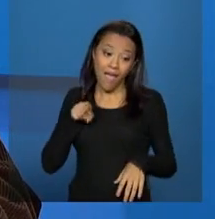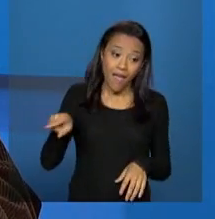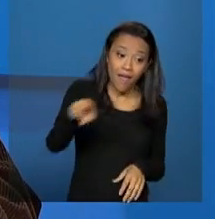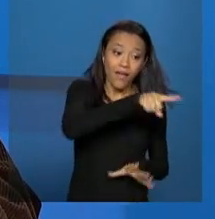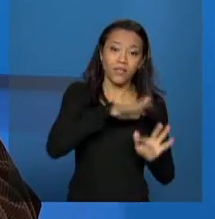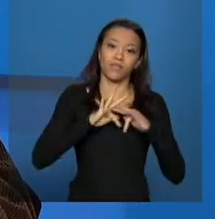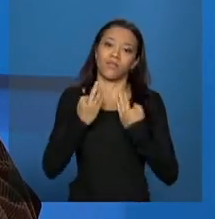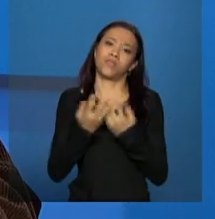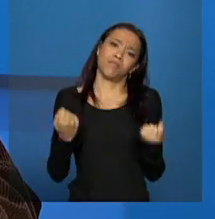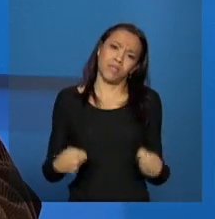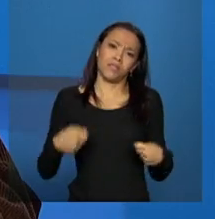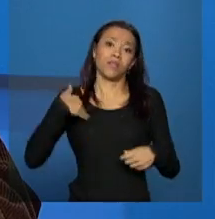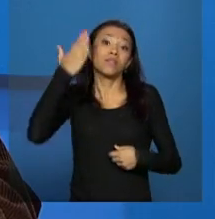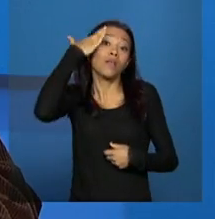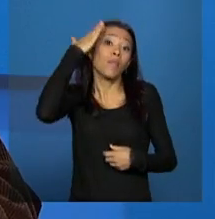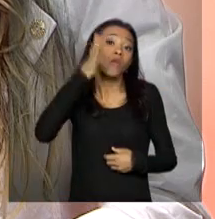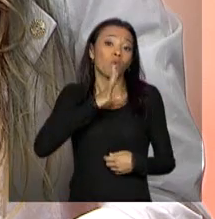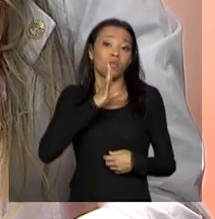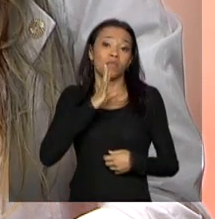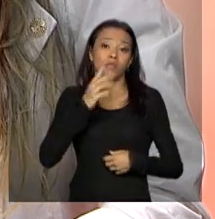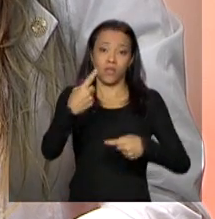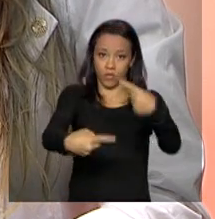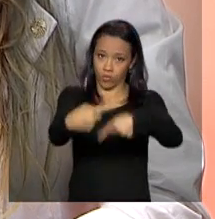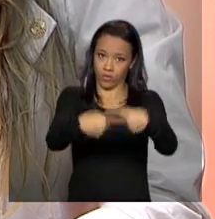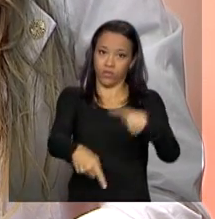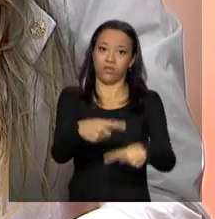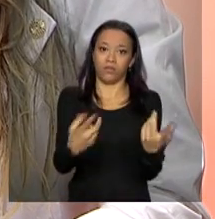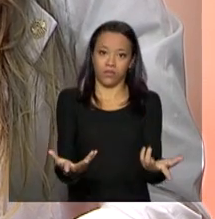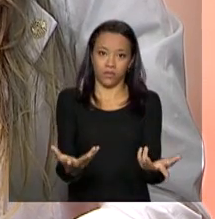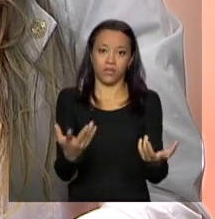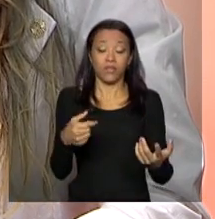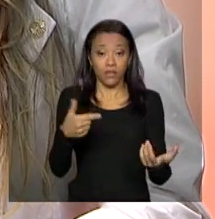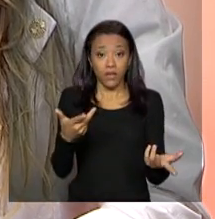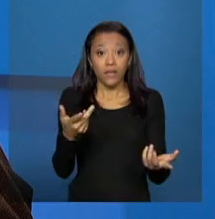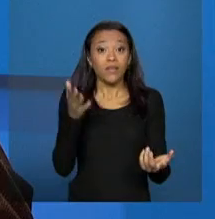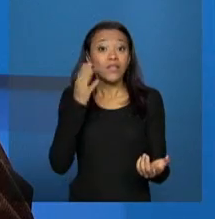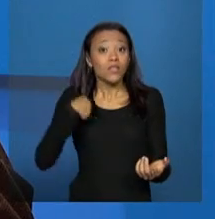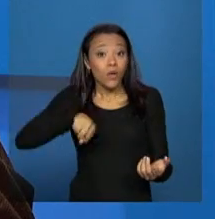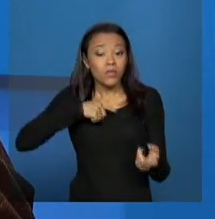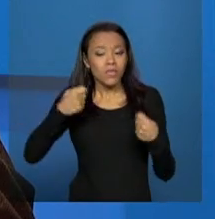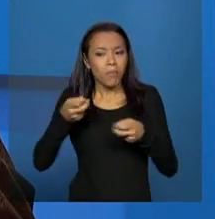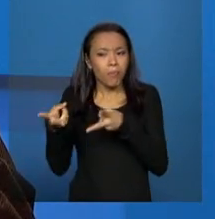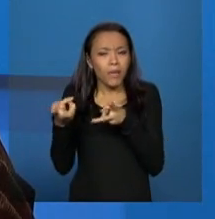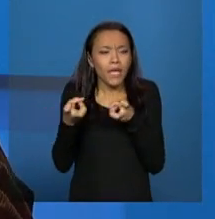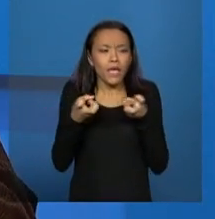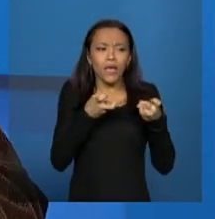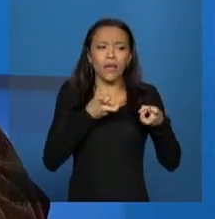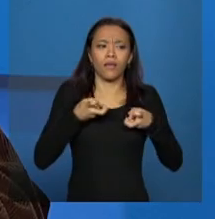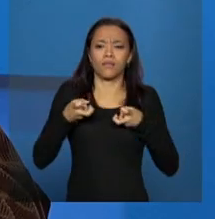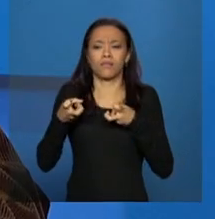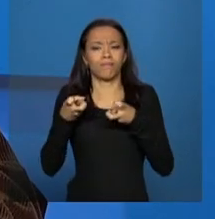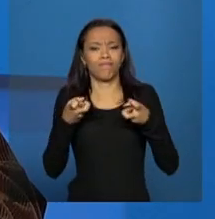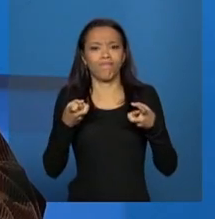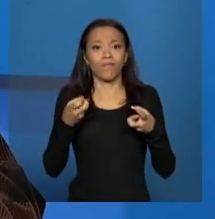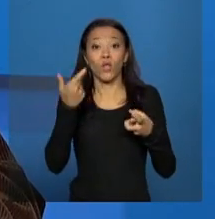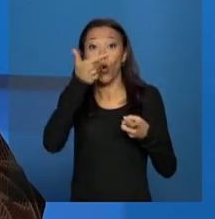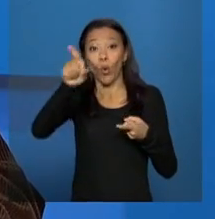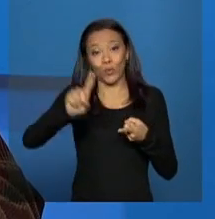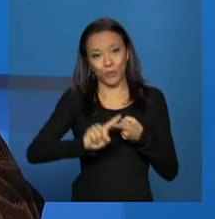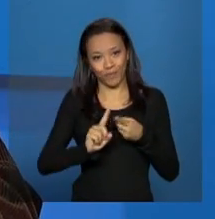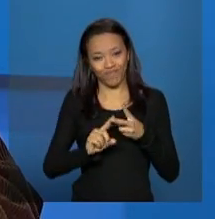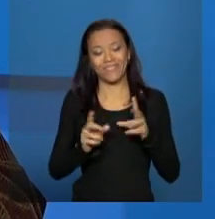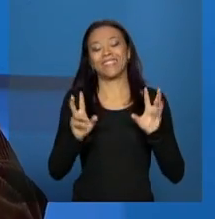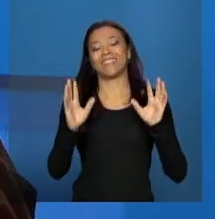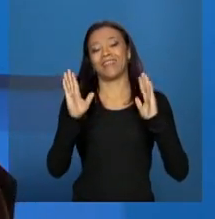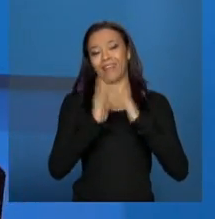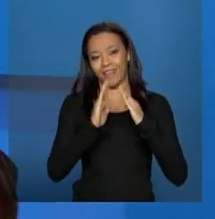efetivamente dessas políticas públicas. Então, há uma necessidade que a gente possa, né, estar verificando essa situação e, além disso, a questão da meio da habitação, né, que